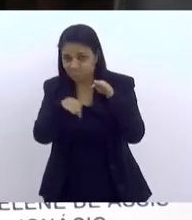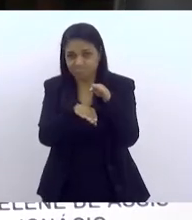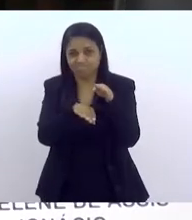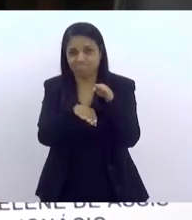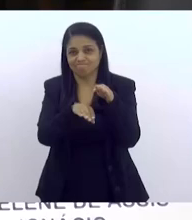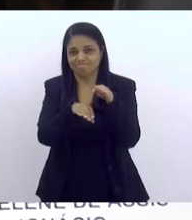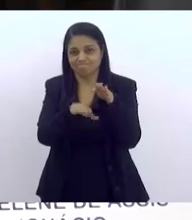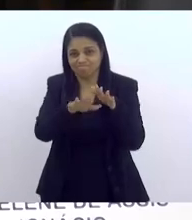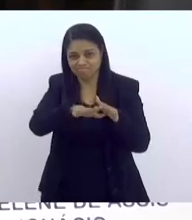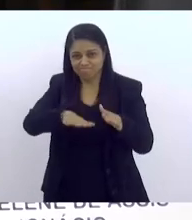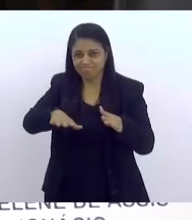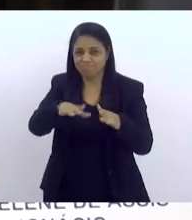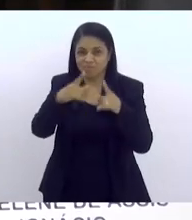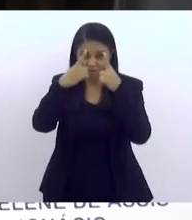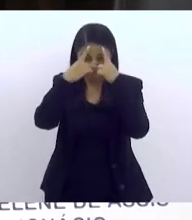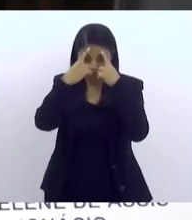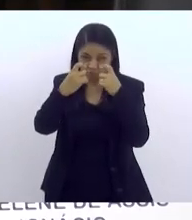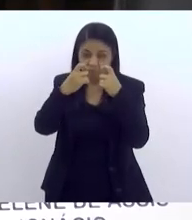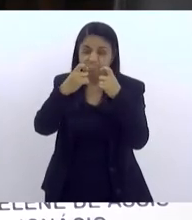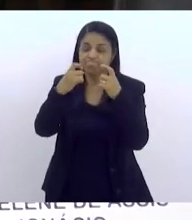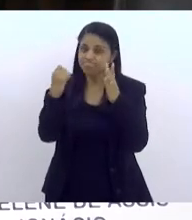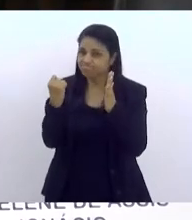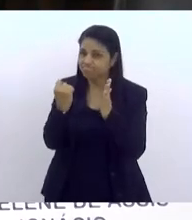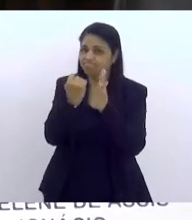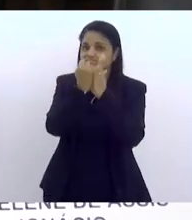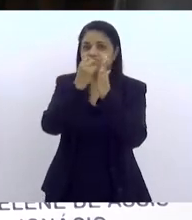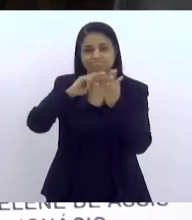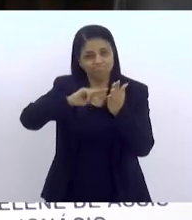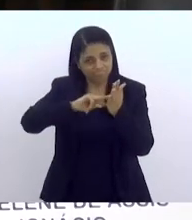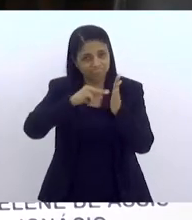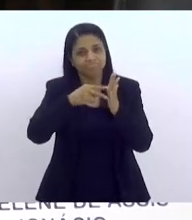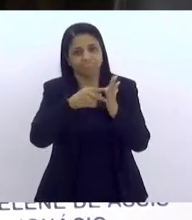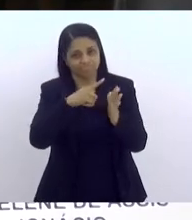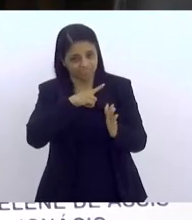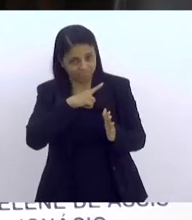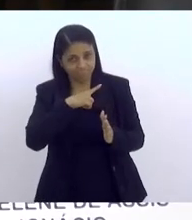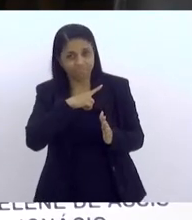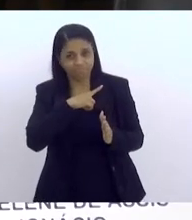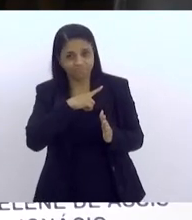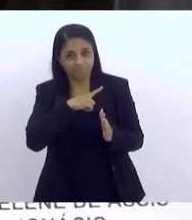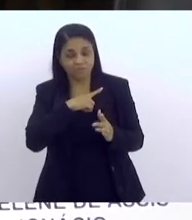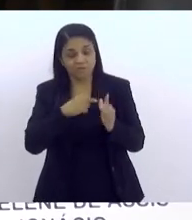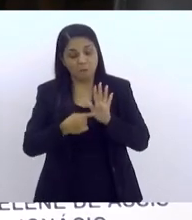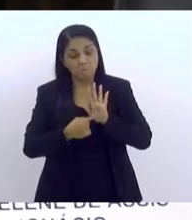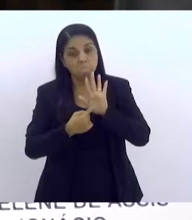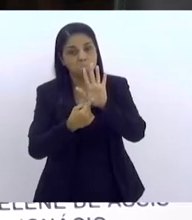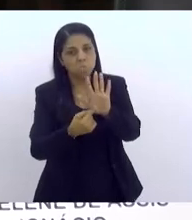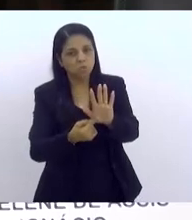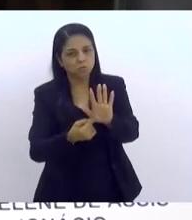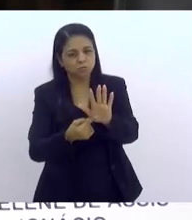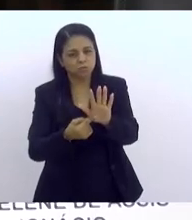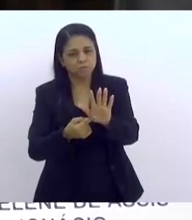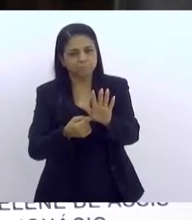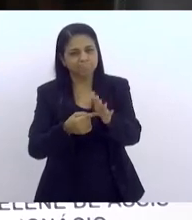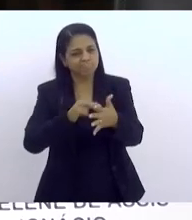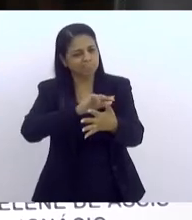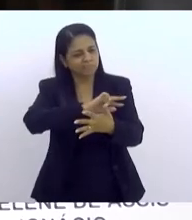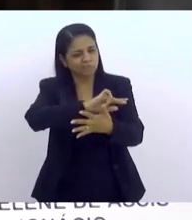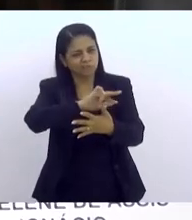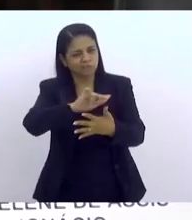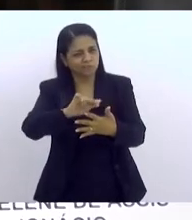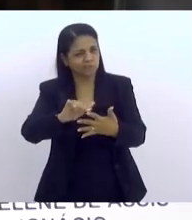violência, ela é uma expressão significativa e ela vai se revelando com suas mais diferentes